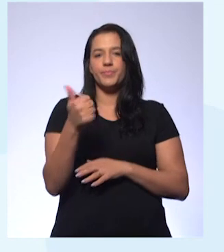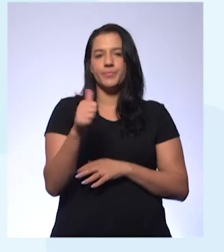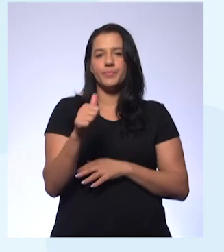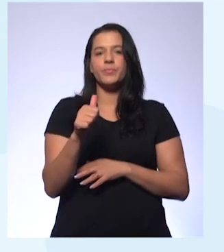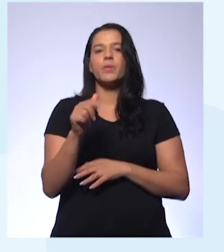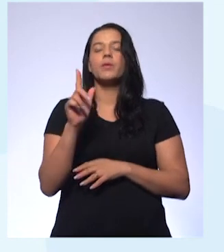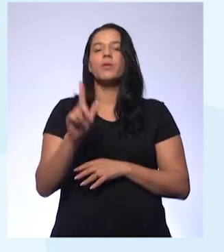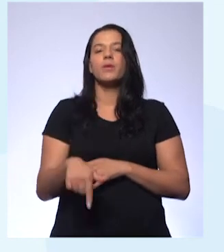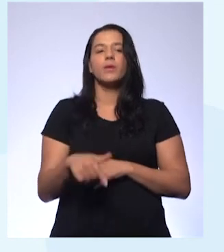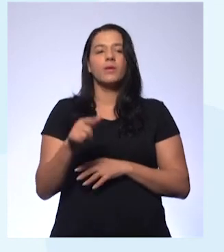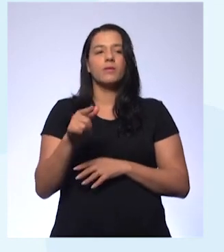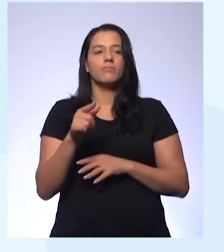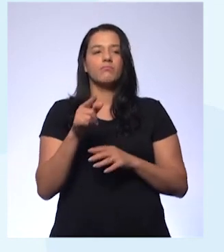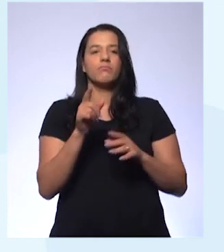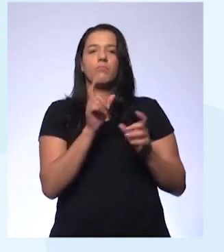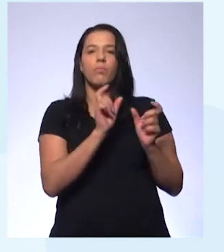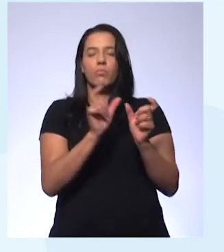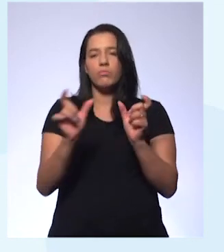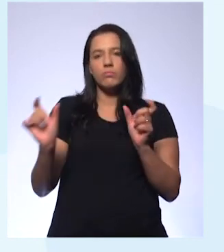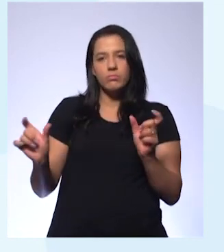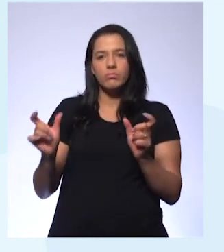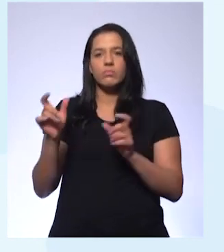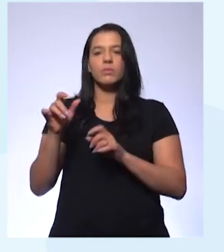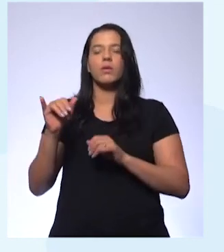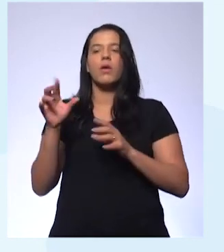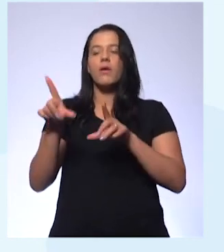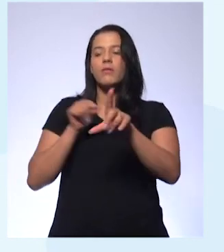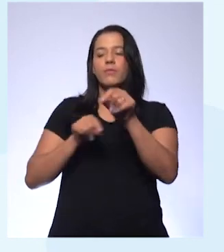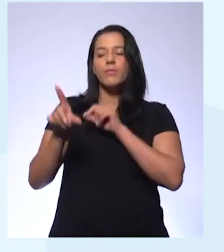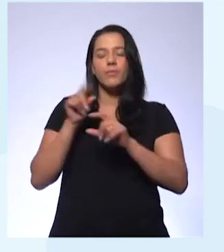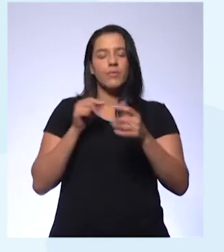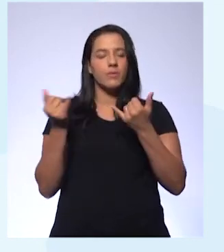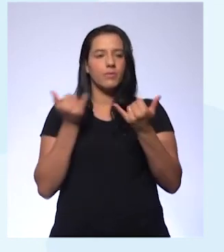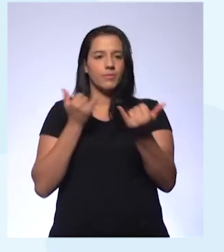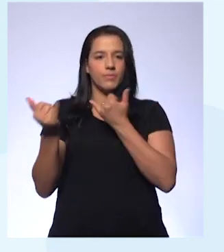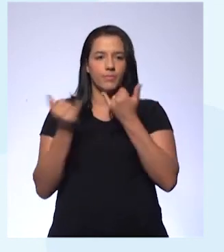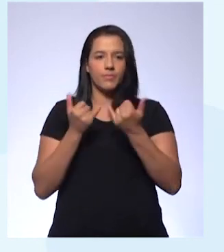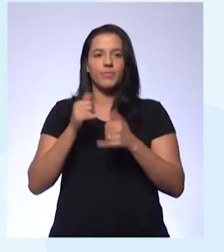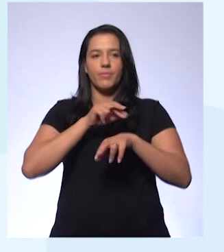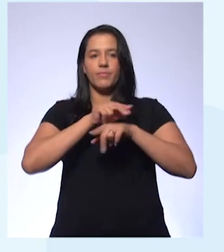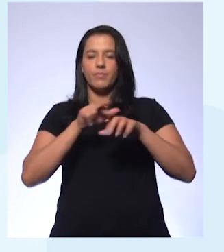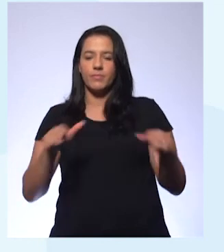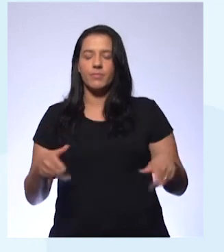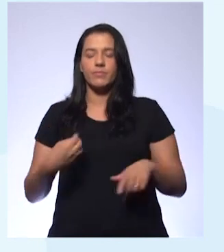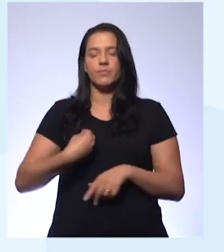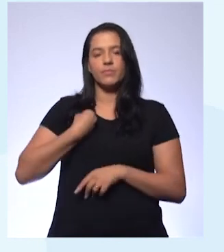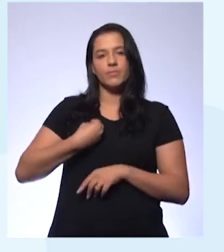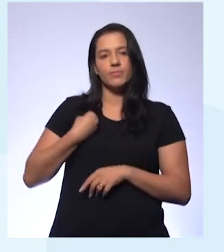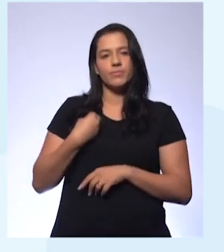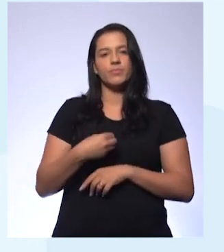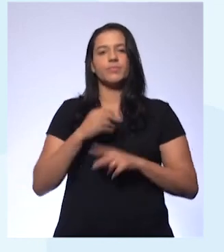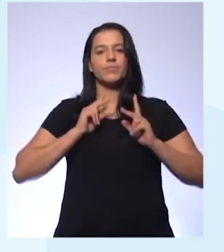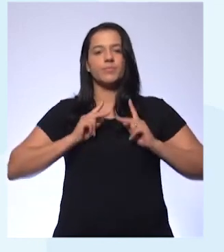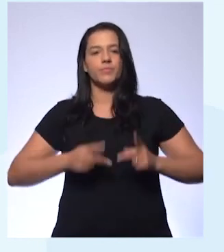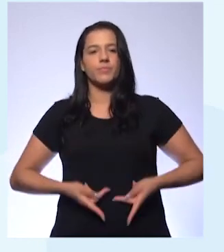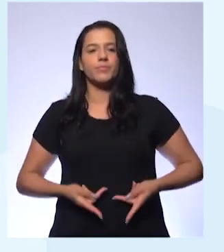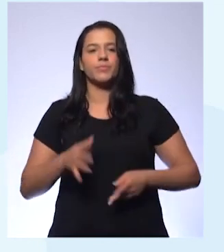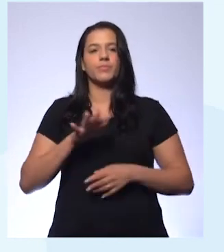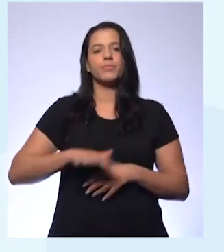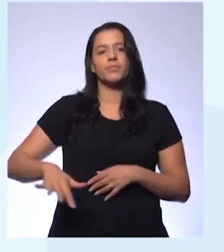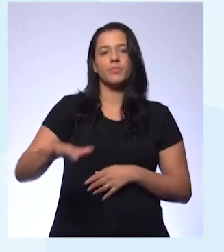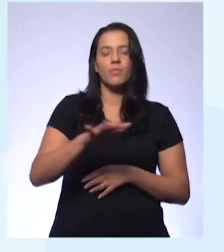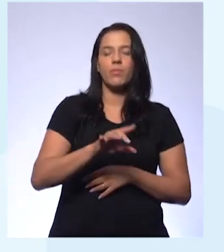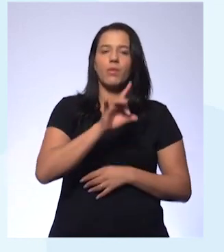selecionar informações relevantes sobre a variação dos seres vivos e discutir a evolução e a diversidade das